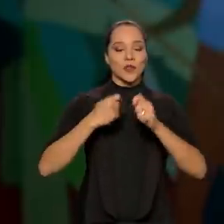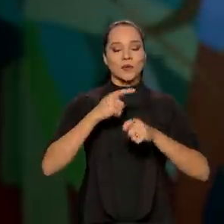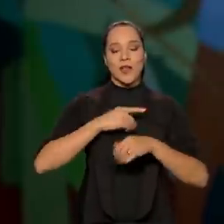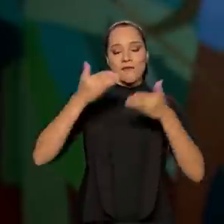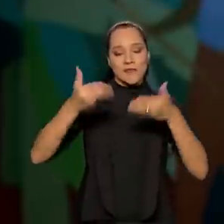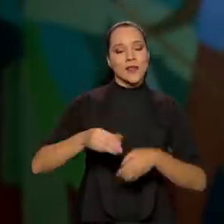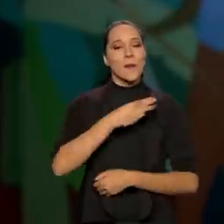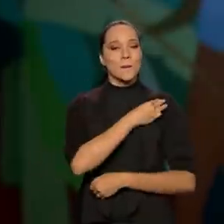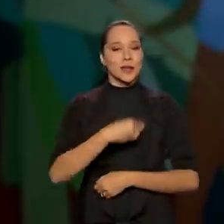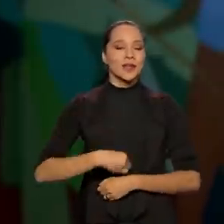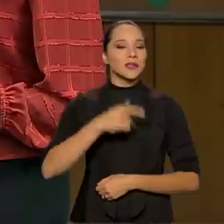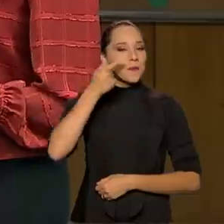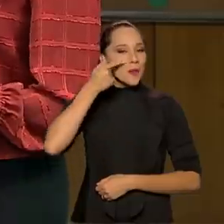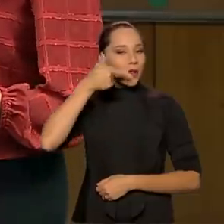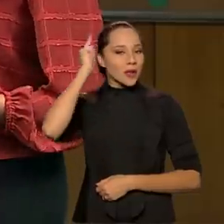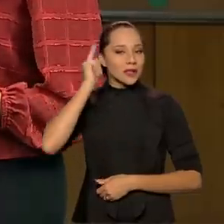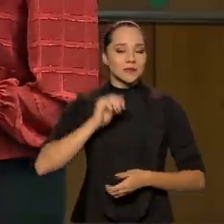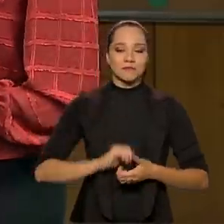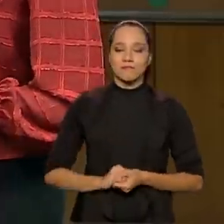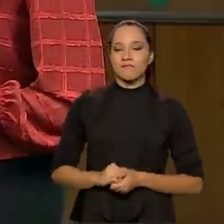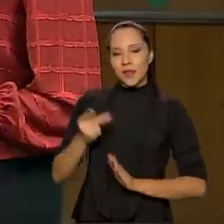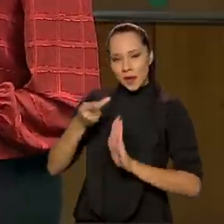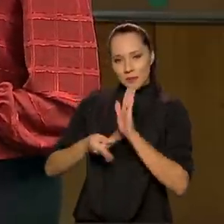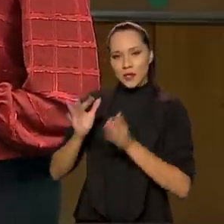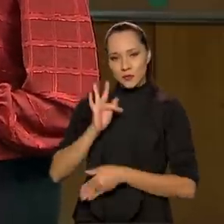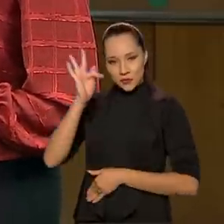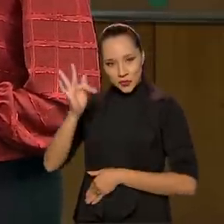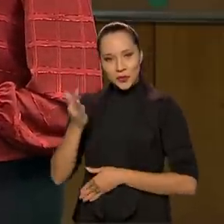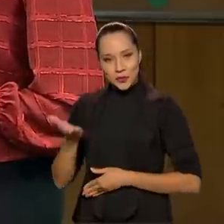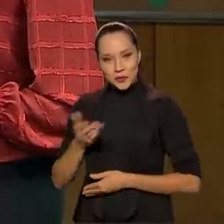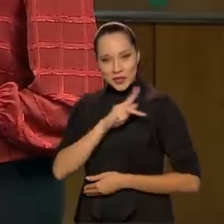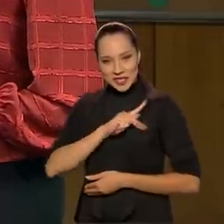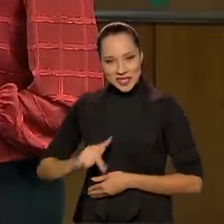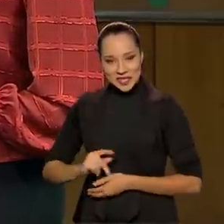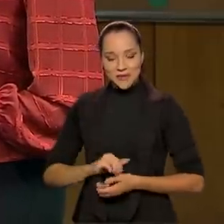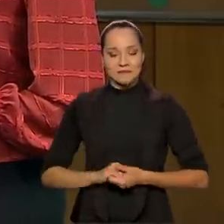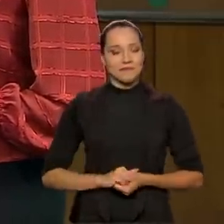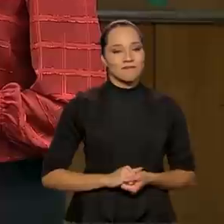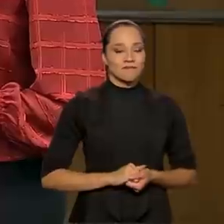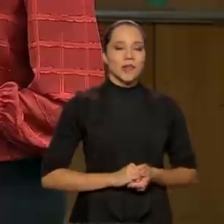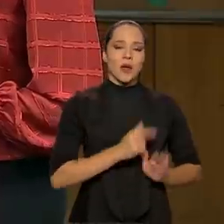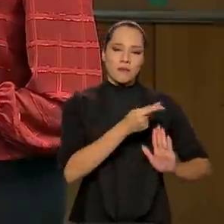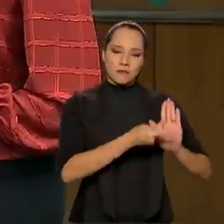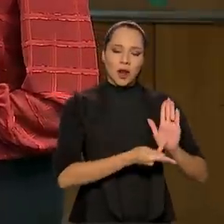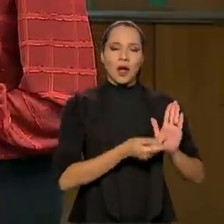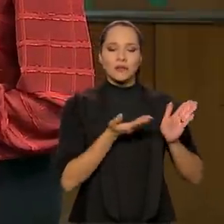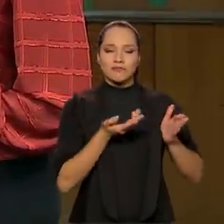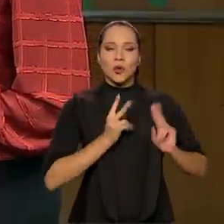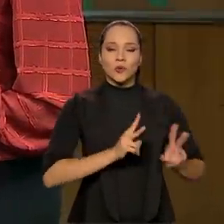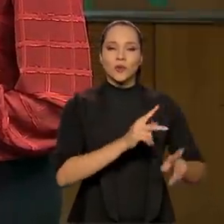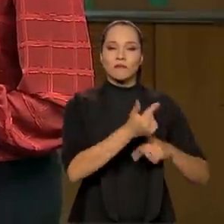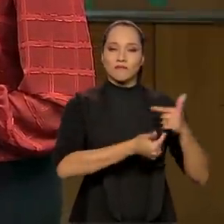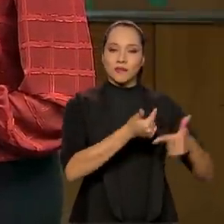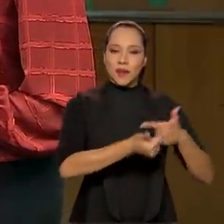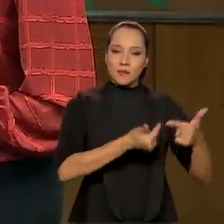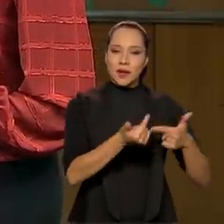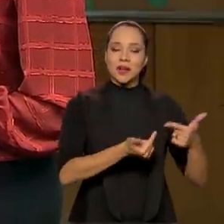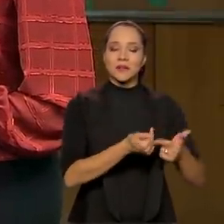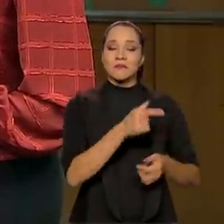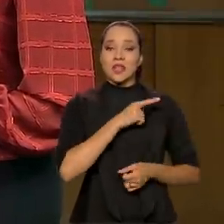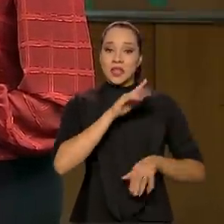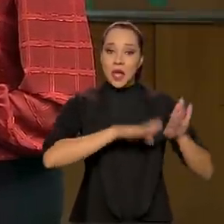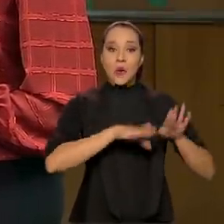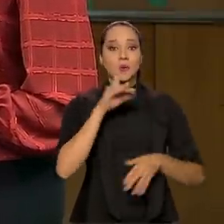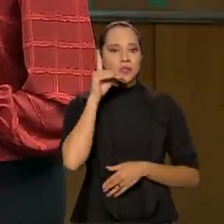frente, o nosso ministro, Paulo Guedes. E planos para o futuro, presidente? O planos é continuar trabalhando. Temos